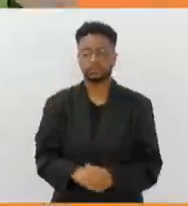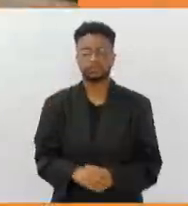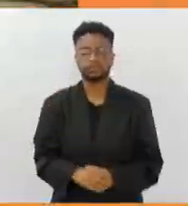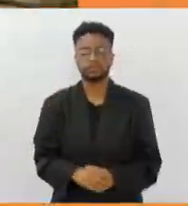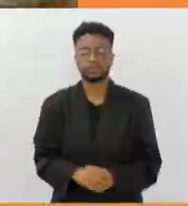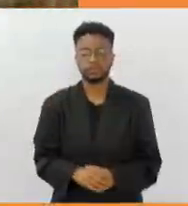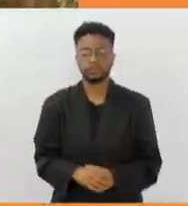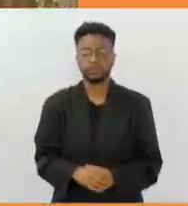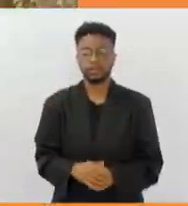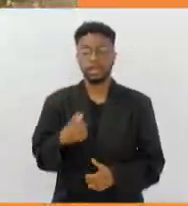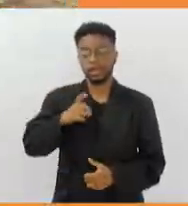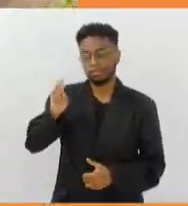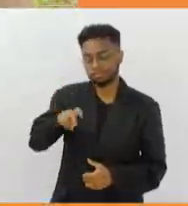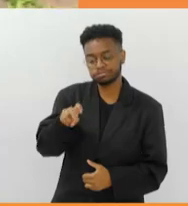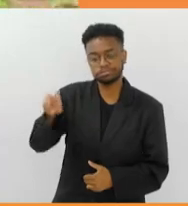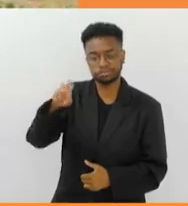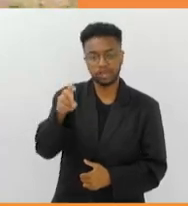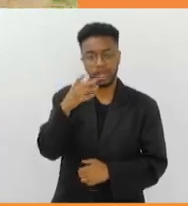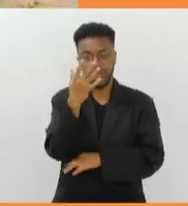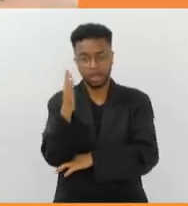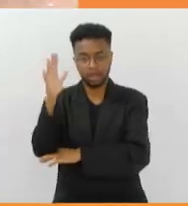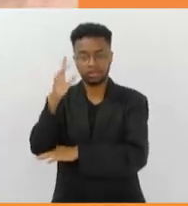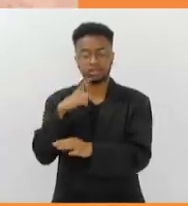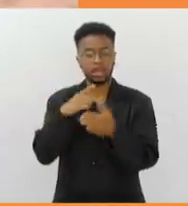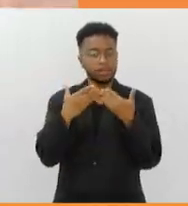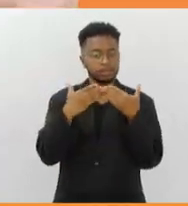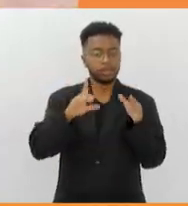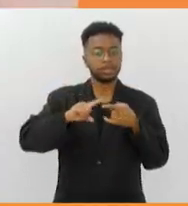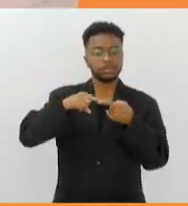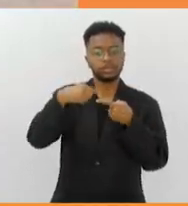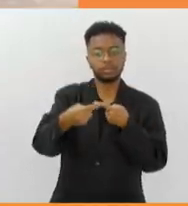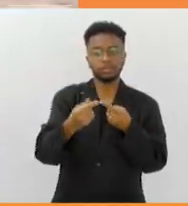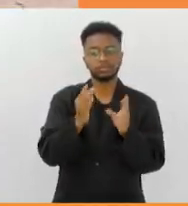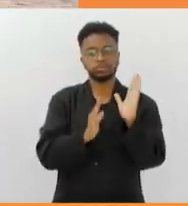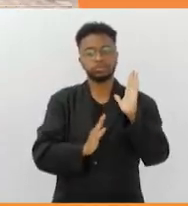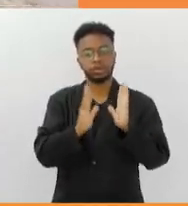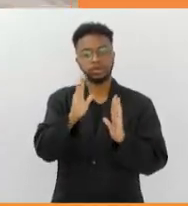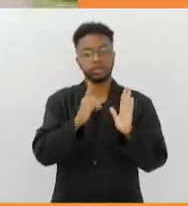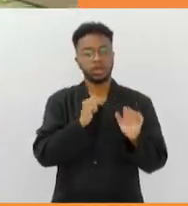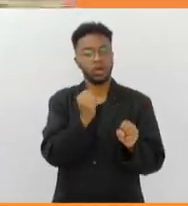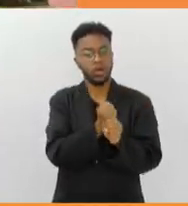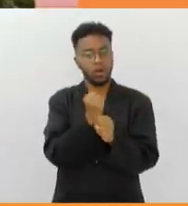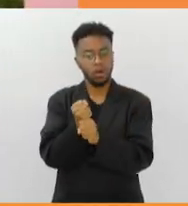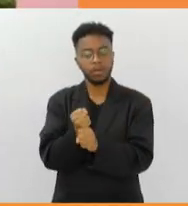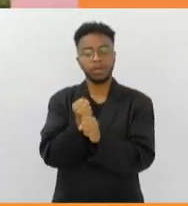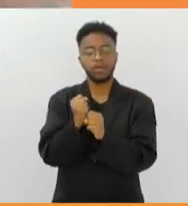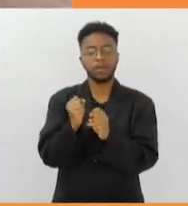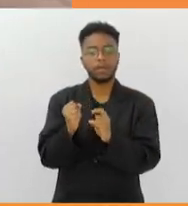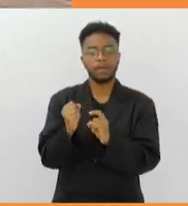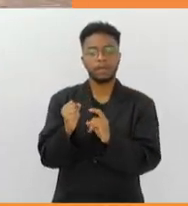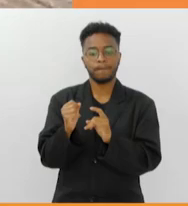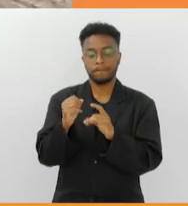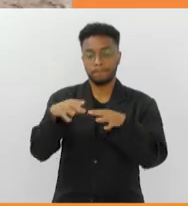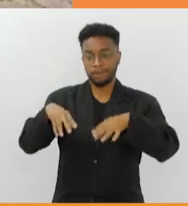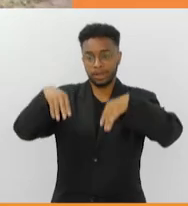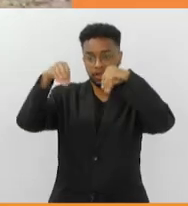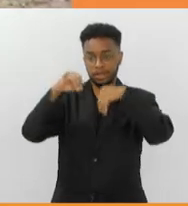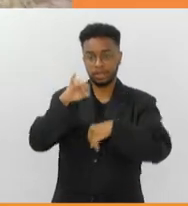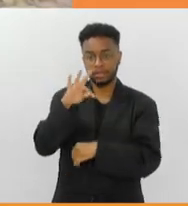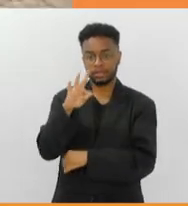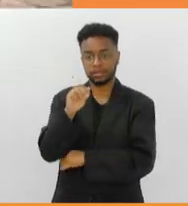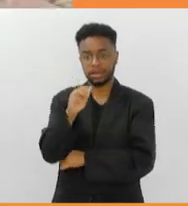A trilha do Arboreto reabriu para o público depois de um período de obras no Palácio Itaboraí, sede do Fórum